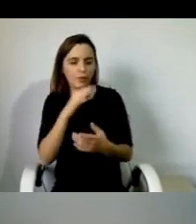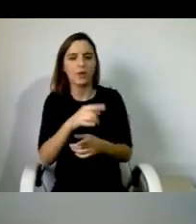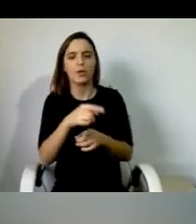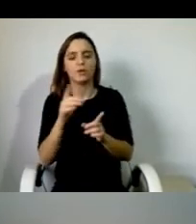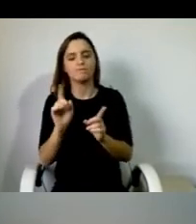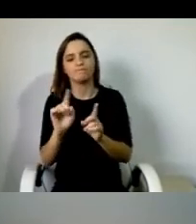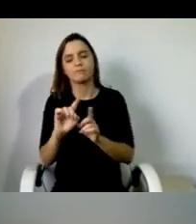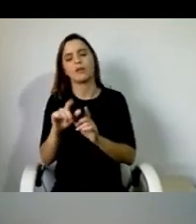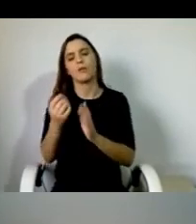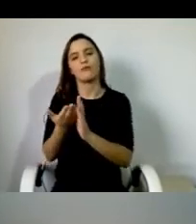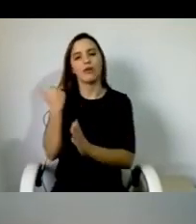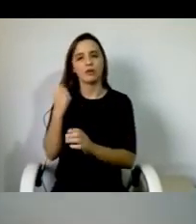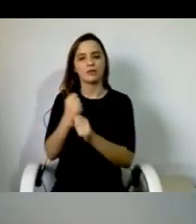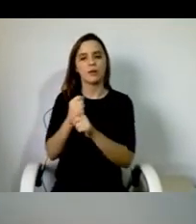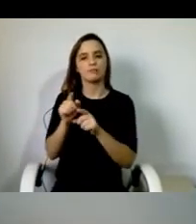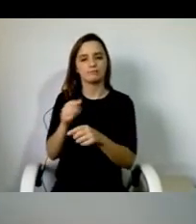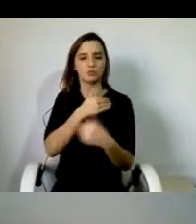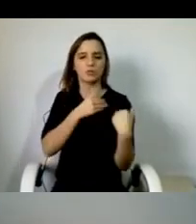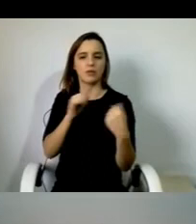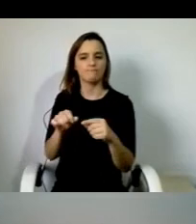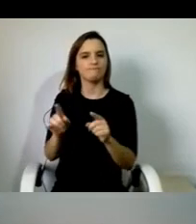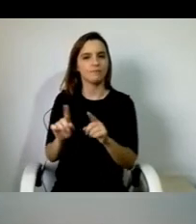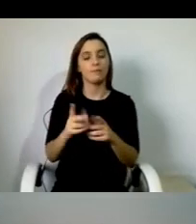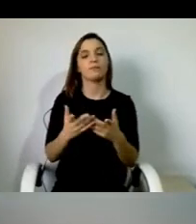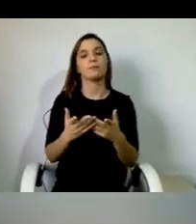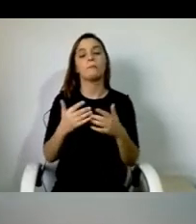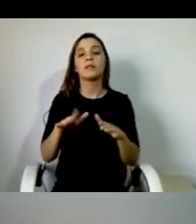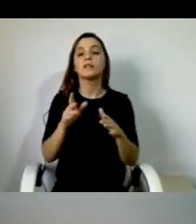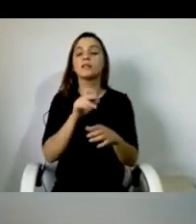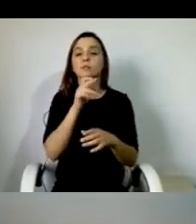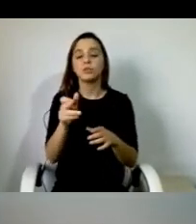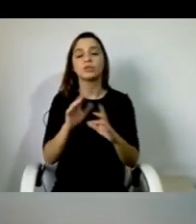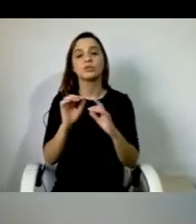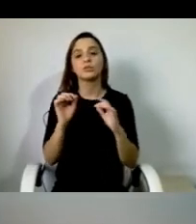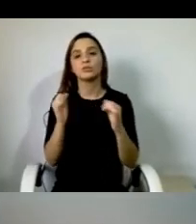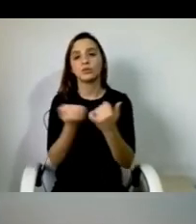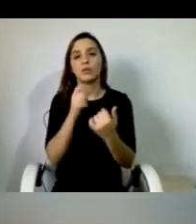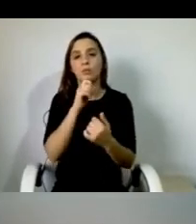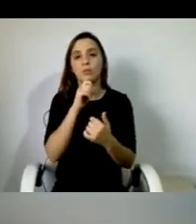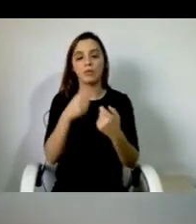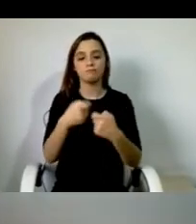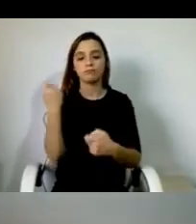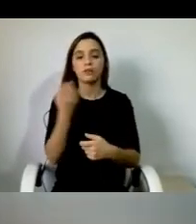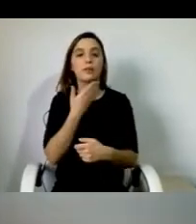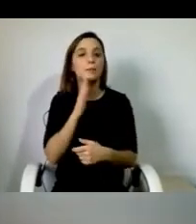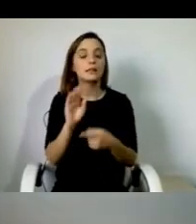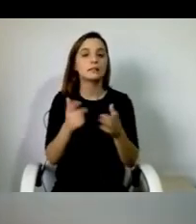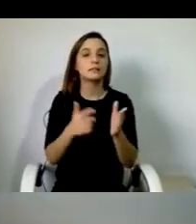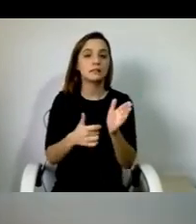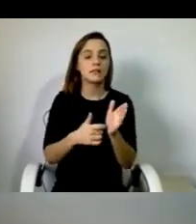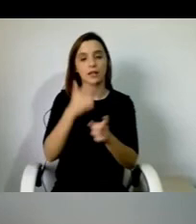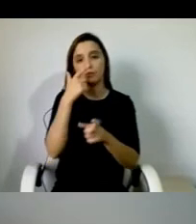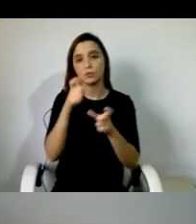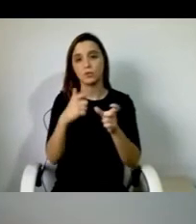às vezes pode ser uma resposta social muito desajustada mediante as necessidades que a pessoa em causa